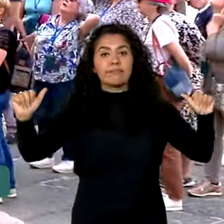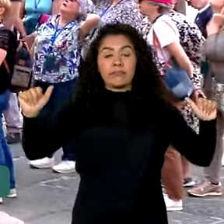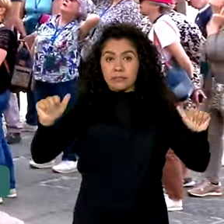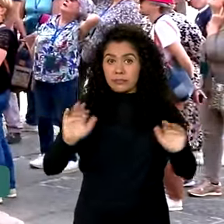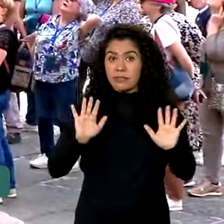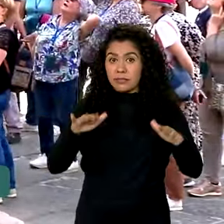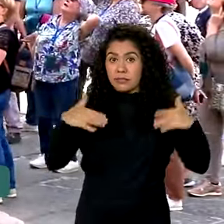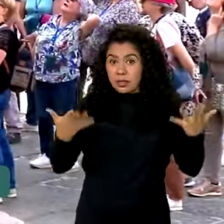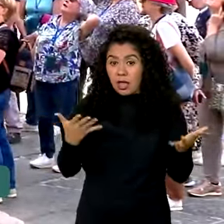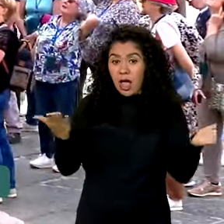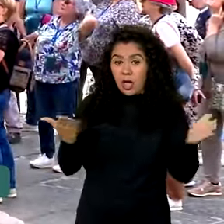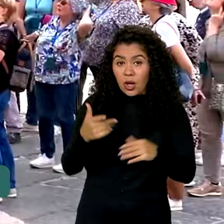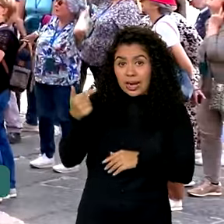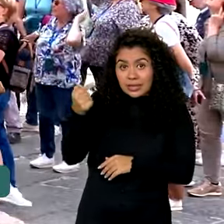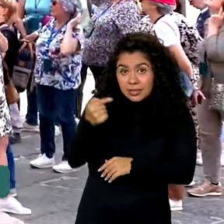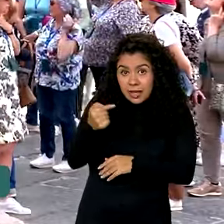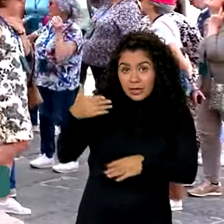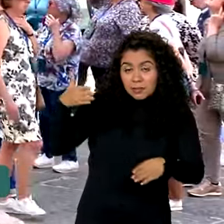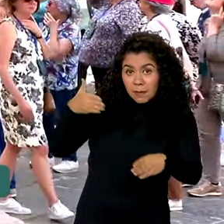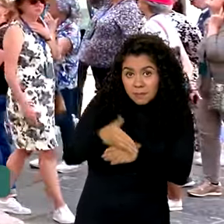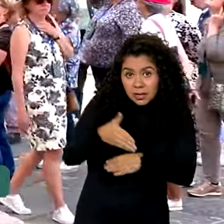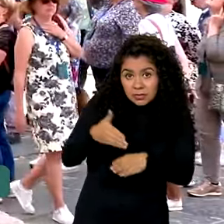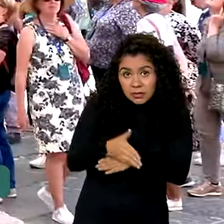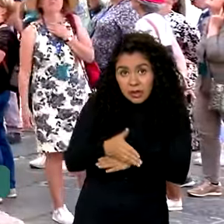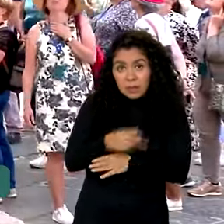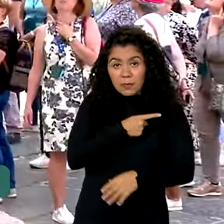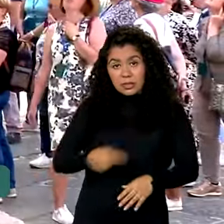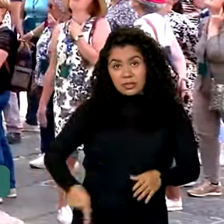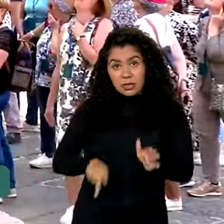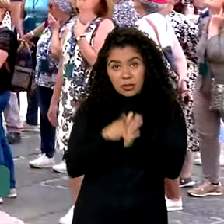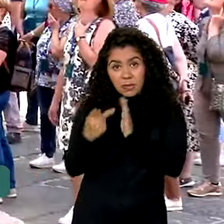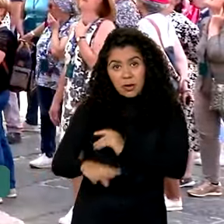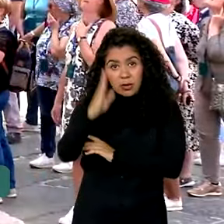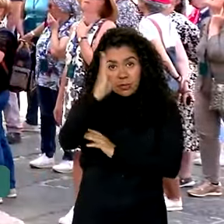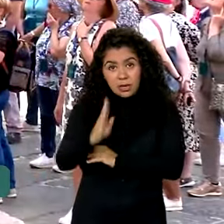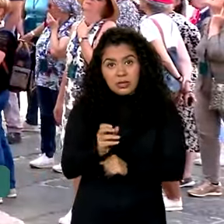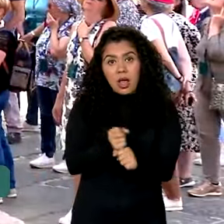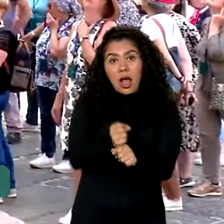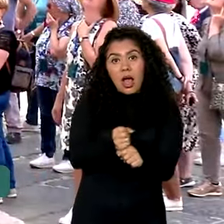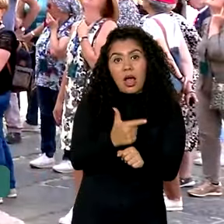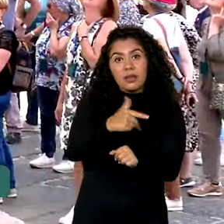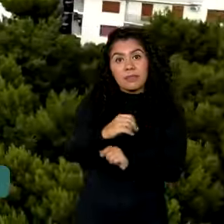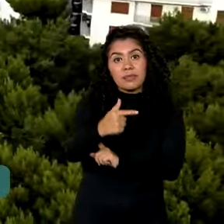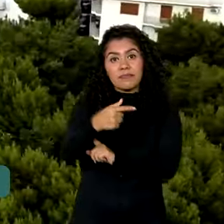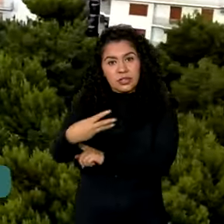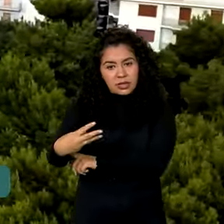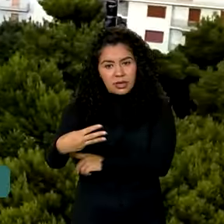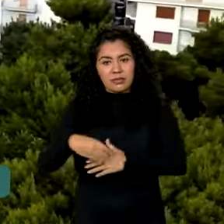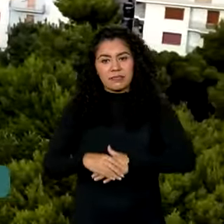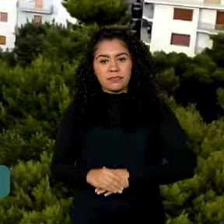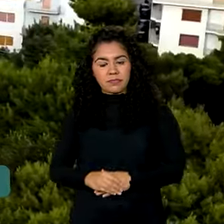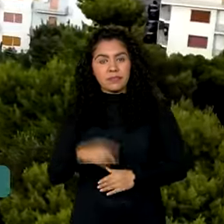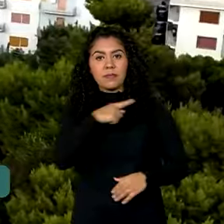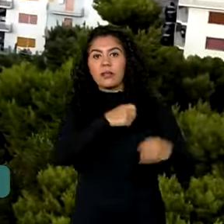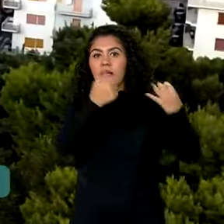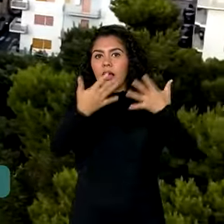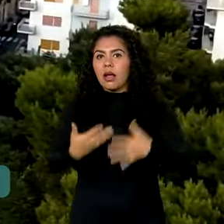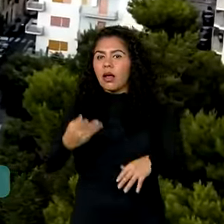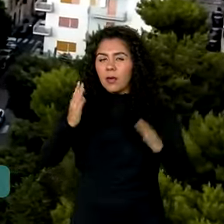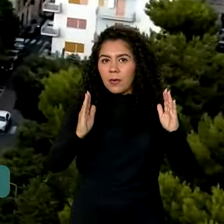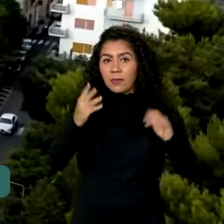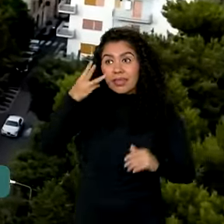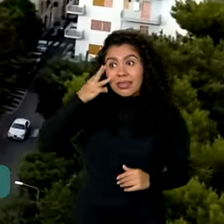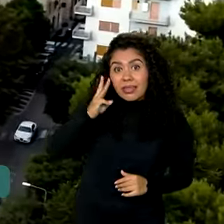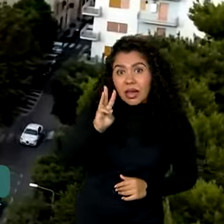A sétima participação do presidente brasileiro foi em 2023. Durante três dias,